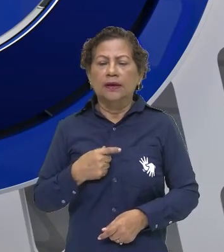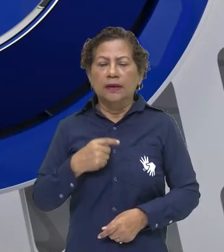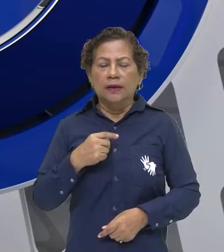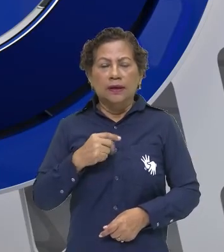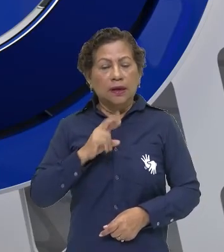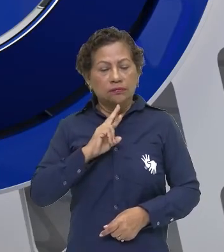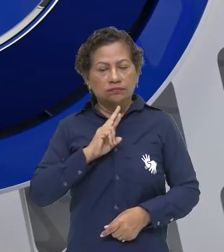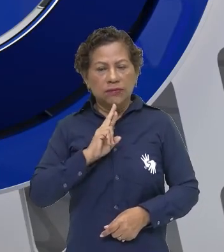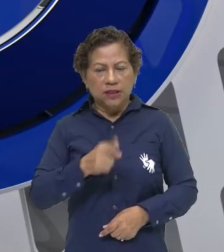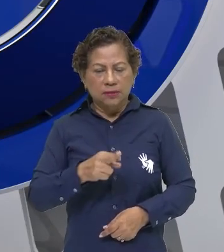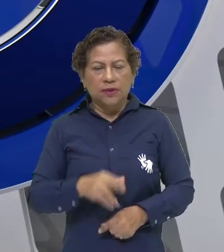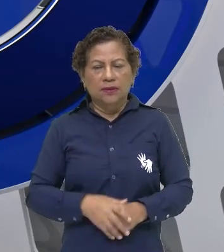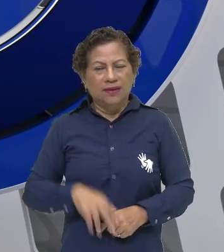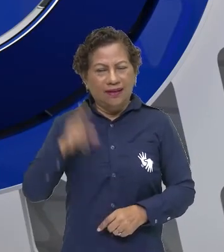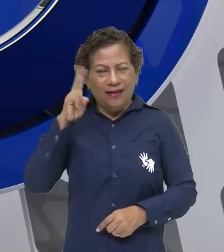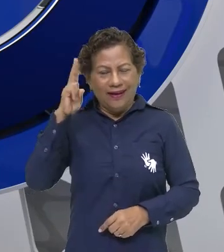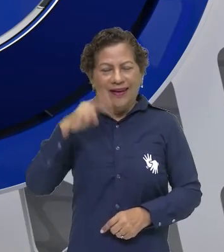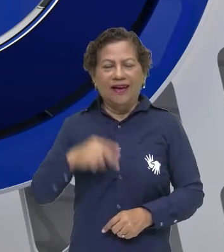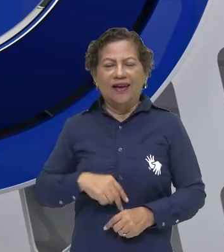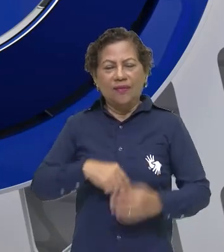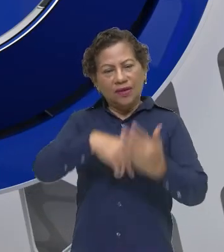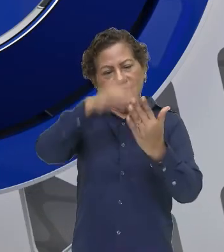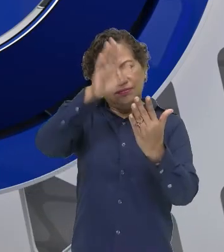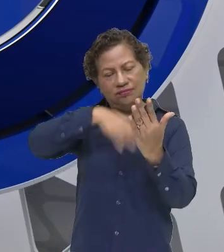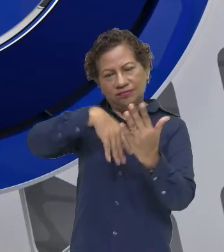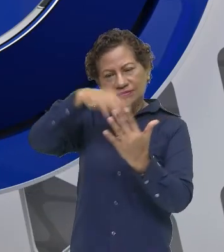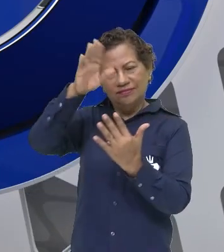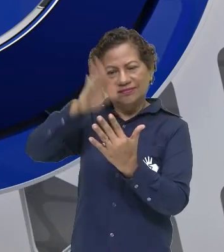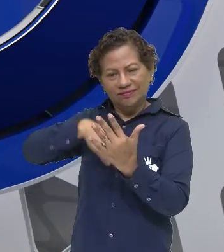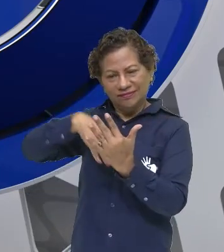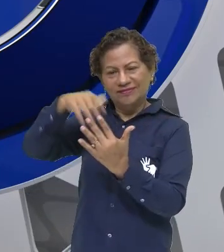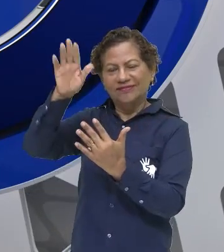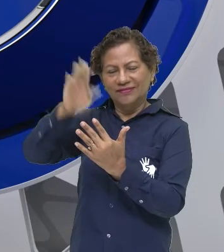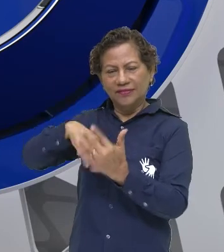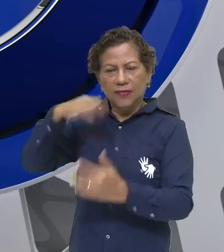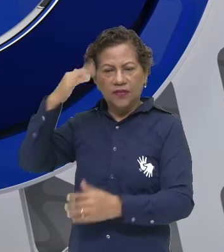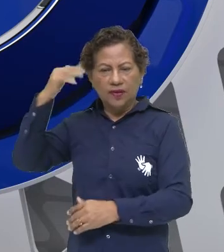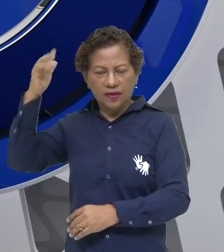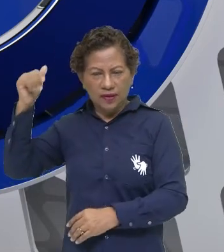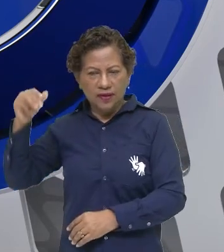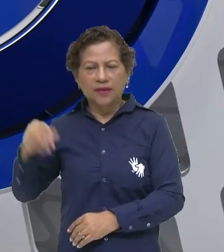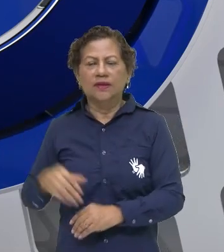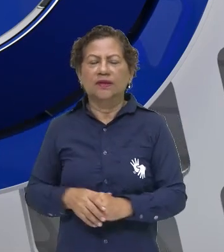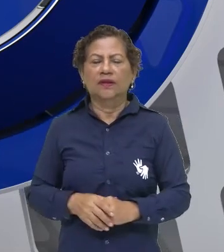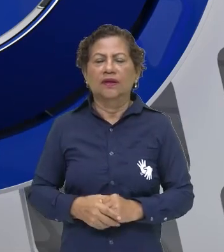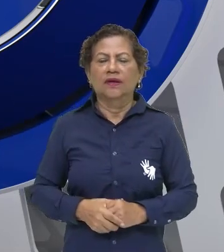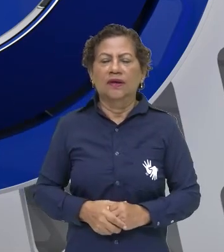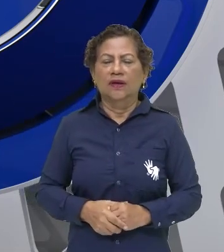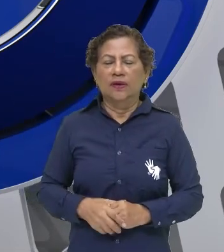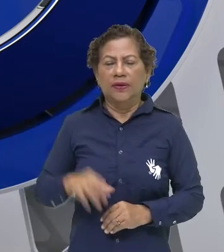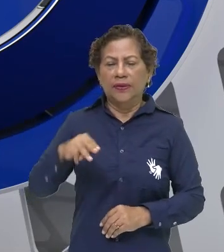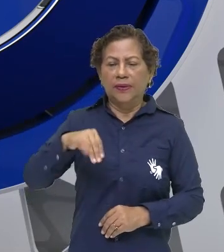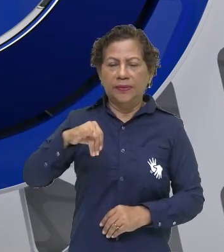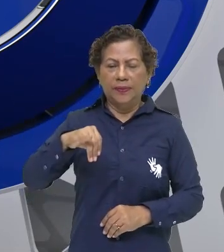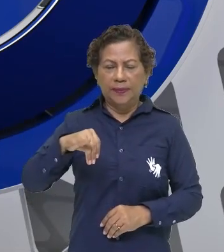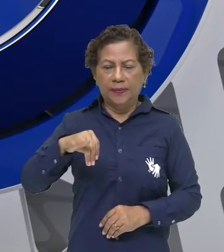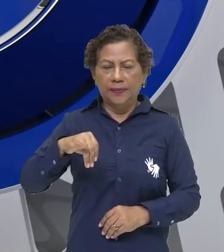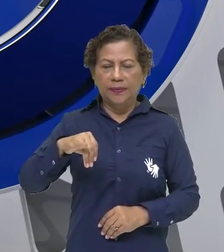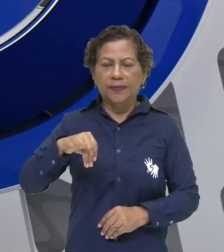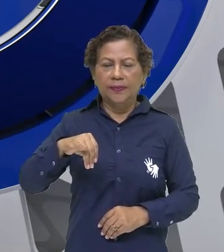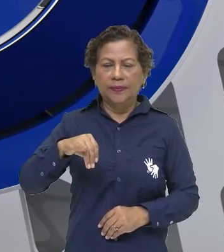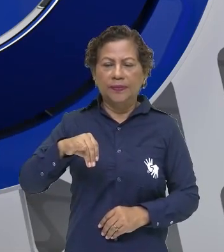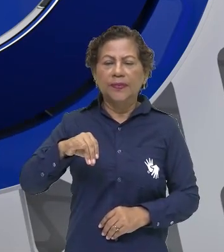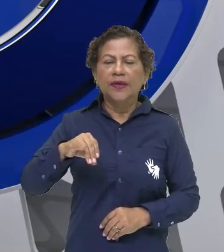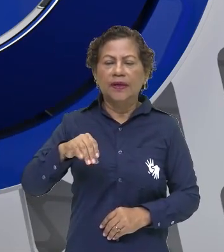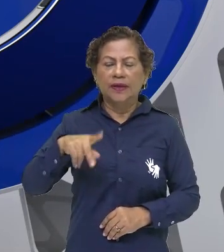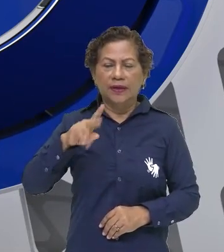é, quando Michelangelo, ele constrói as suas obras, sua escultura, ele fala assim, para lá,